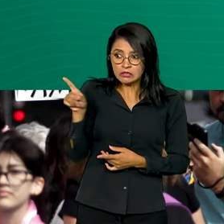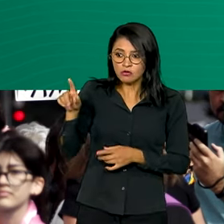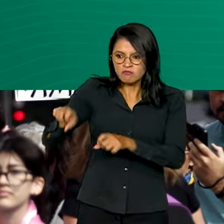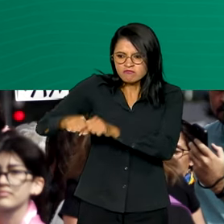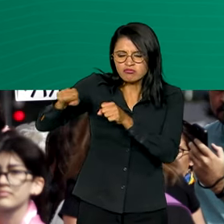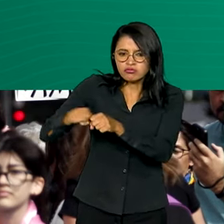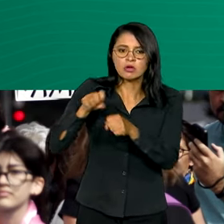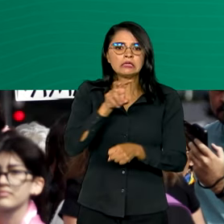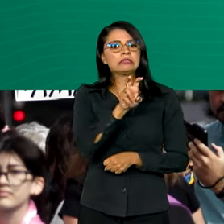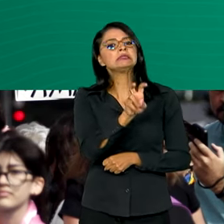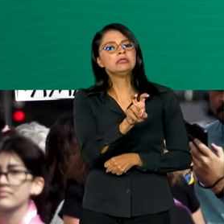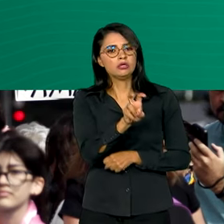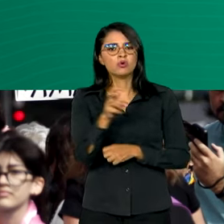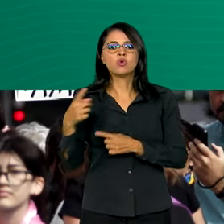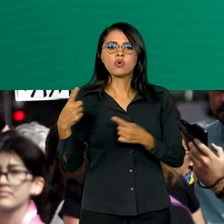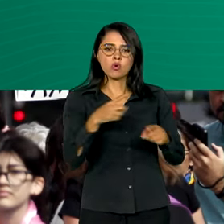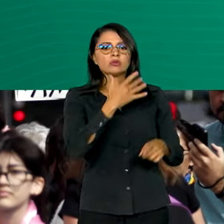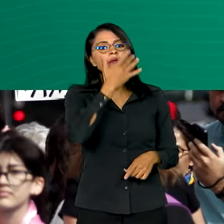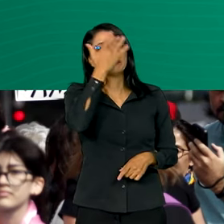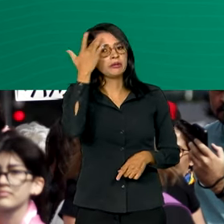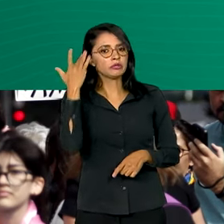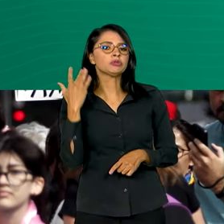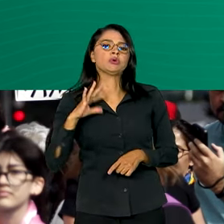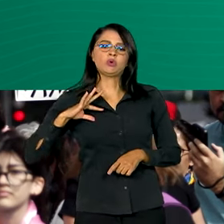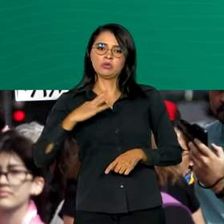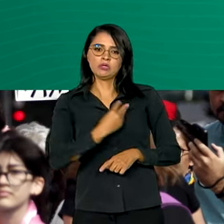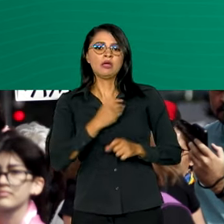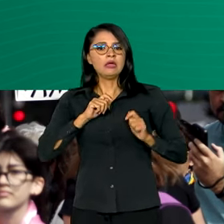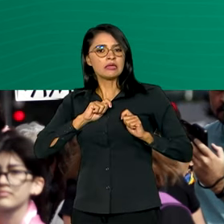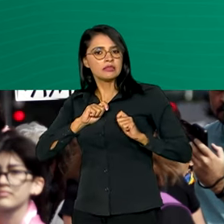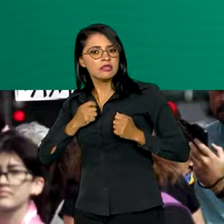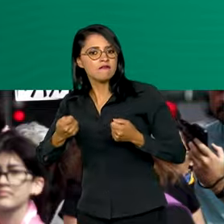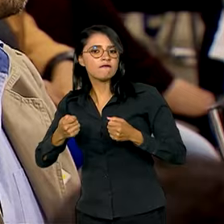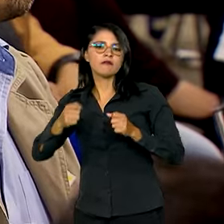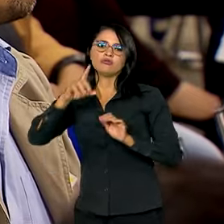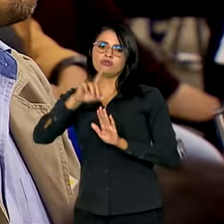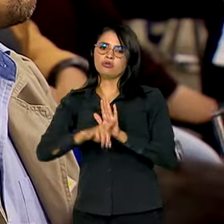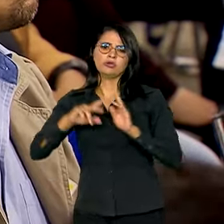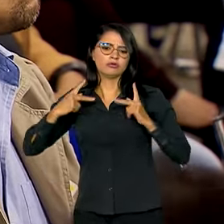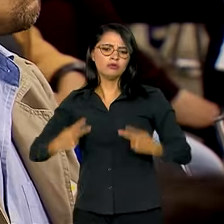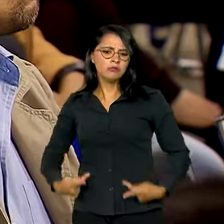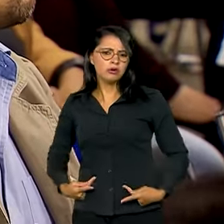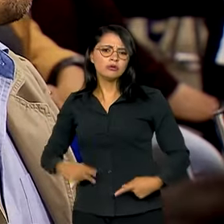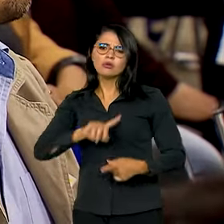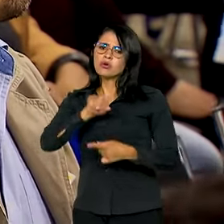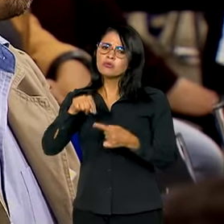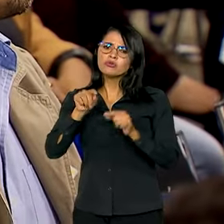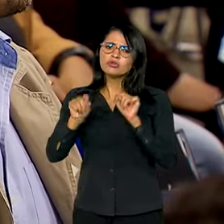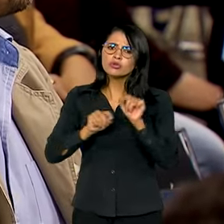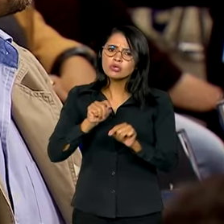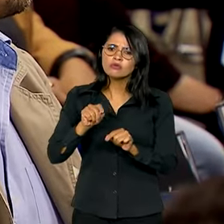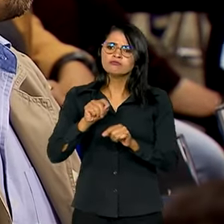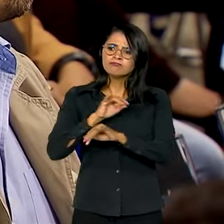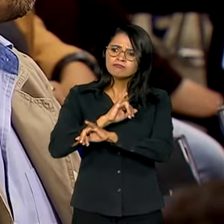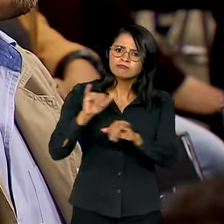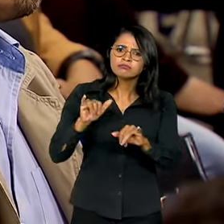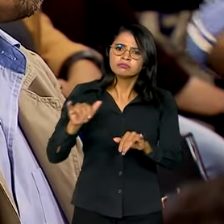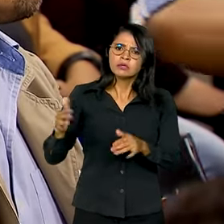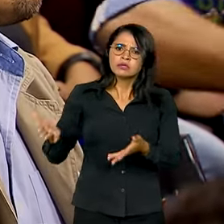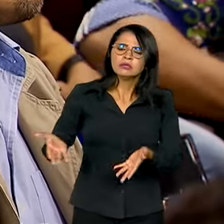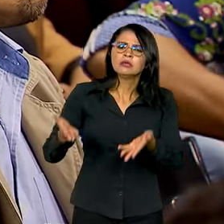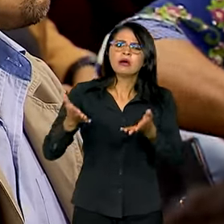5 foram cometidos contra pessoas trans defensoras de direitos humanos. Com o objetivo de conscientizar e